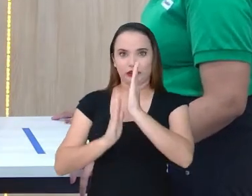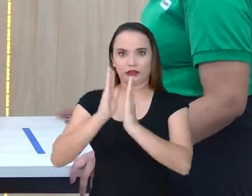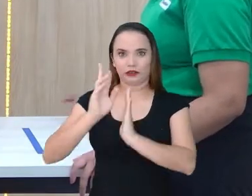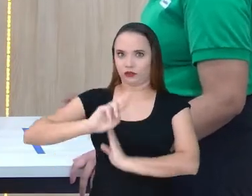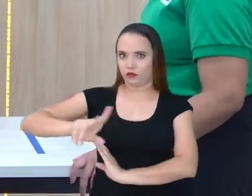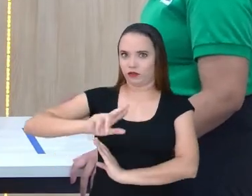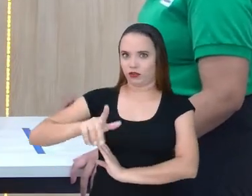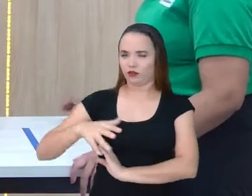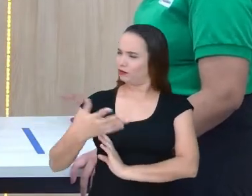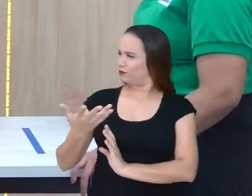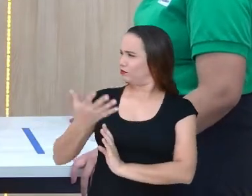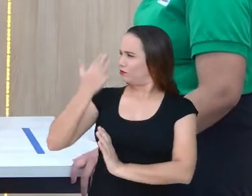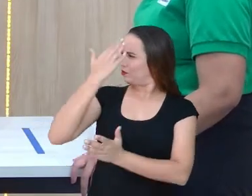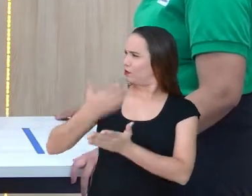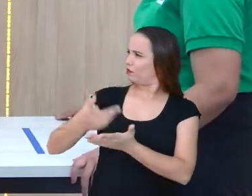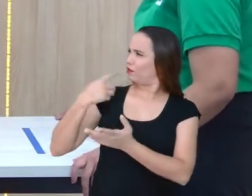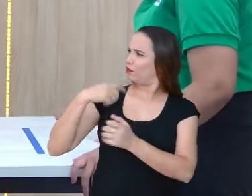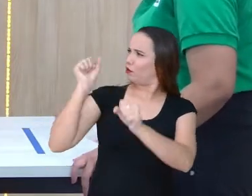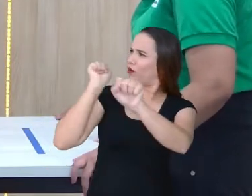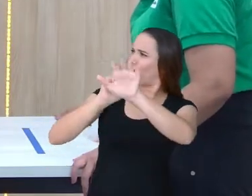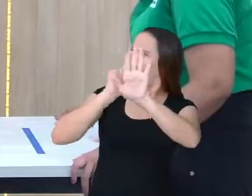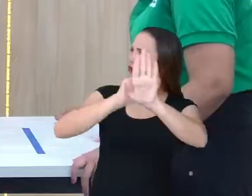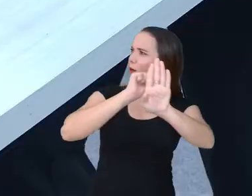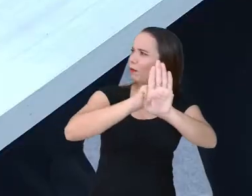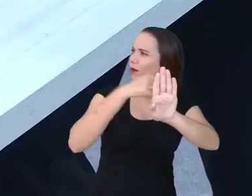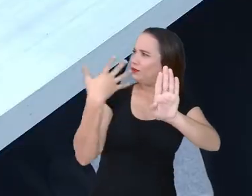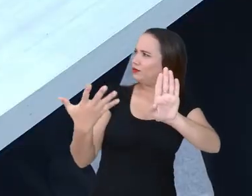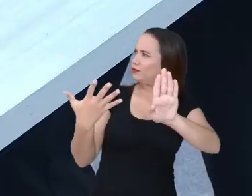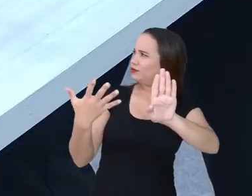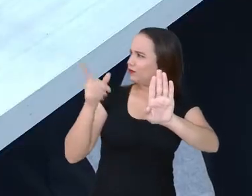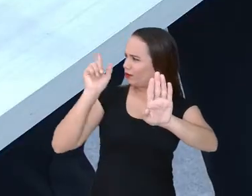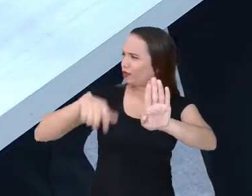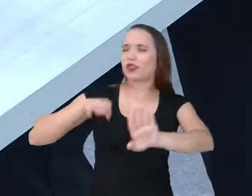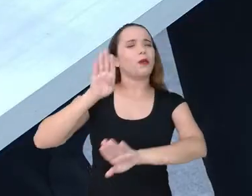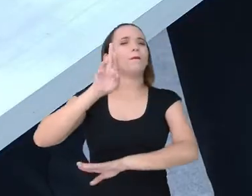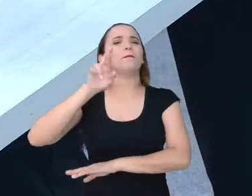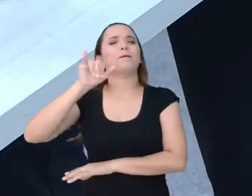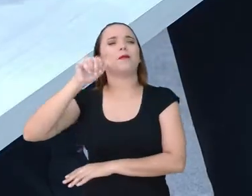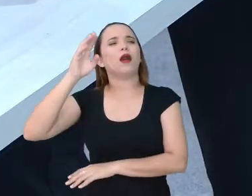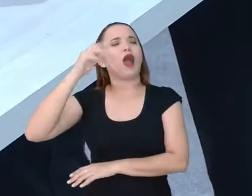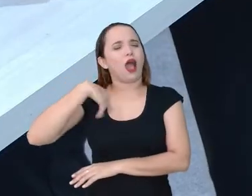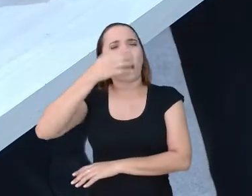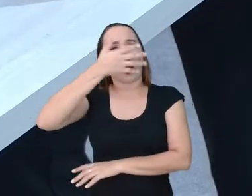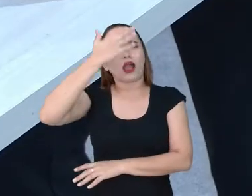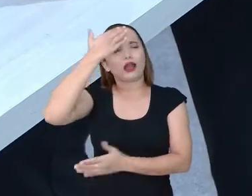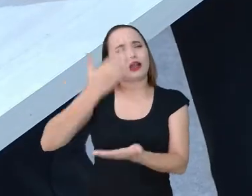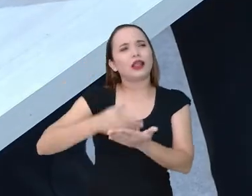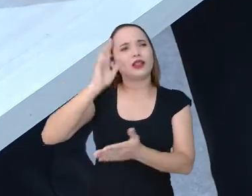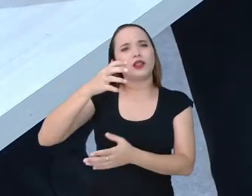nossa porta. Eu também. Isso é bem bruna ali, já nervoso, porque quer jogar. São os efeitos especiais.